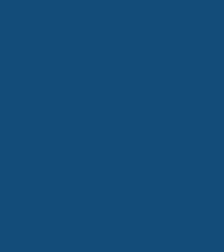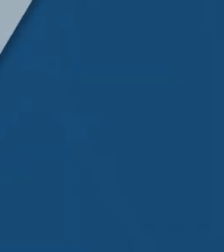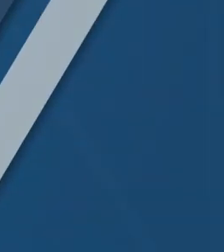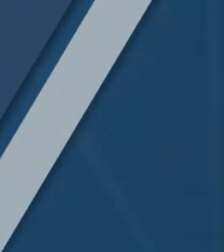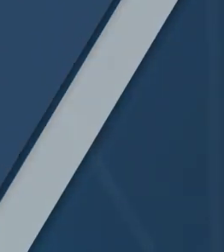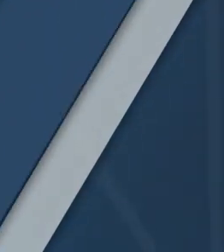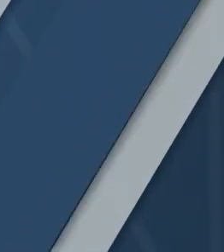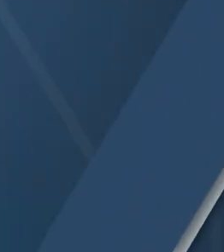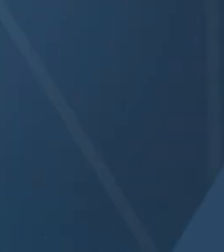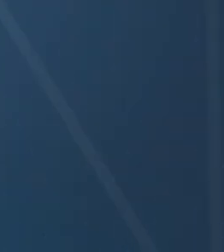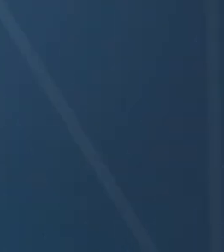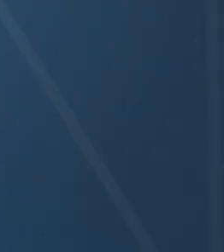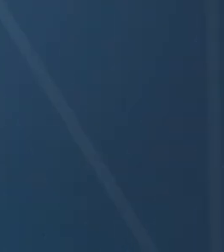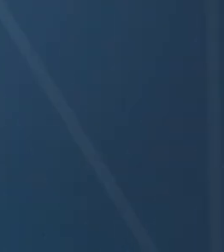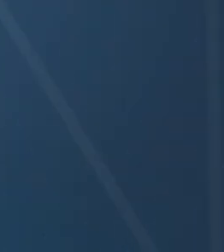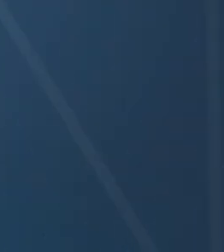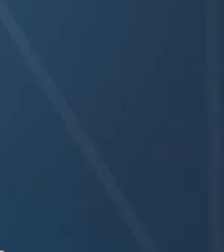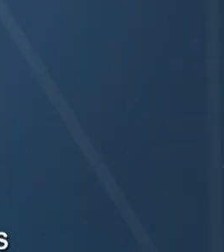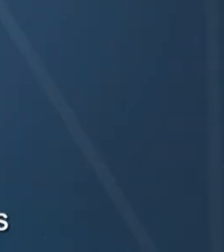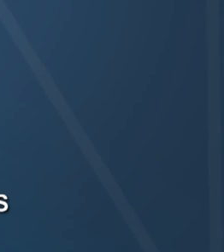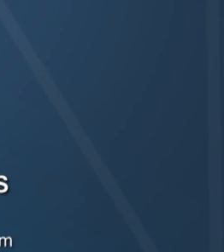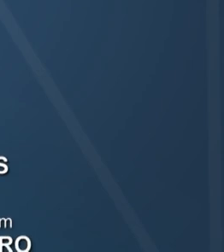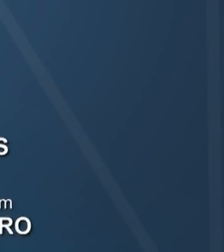Tchau, tchau!